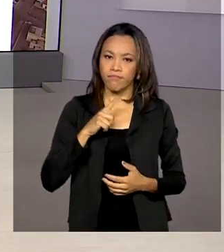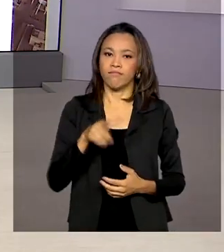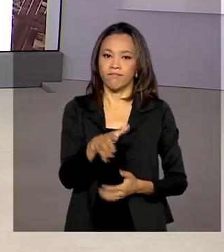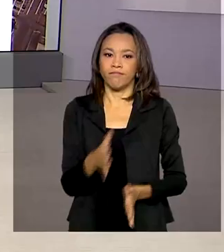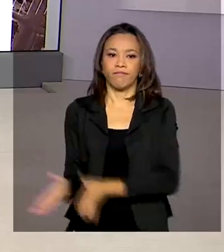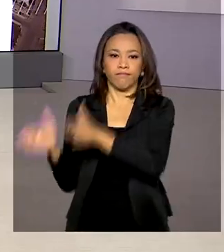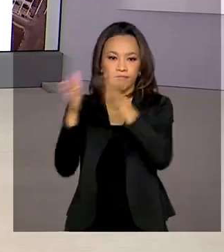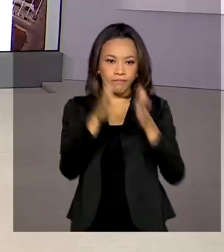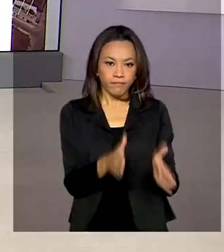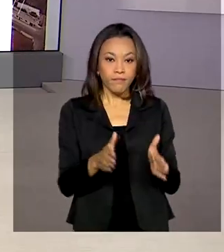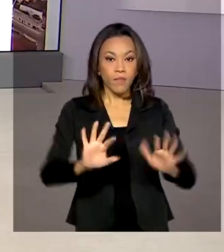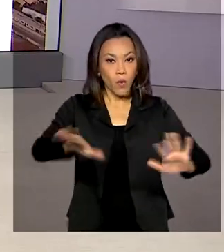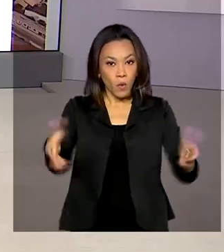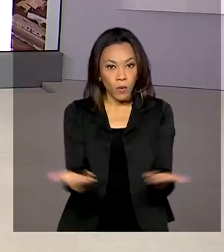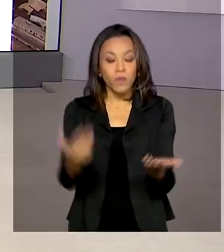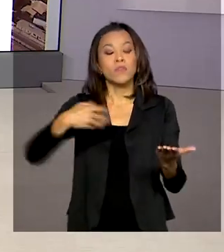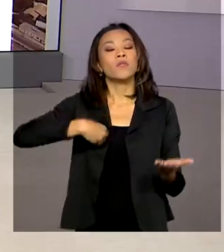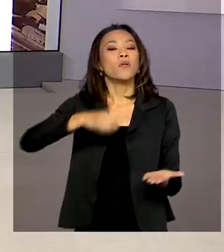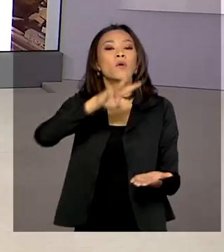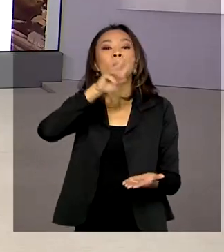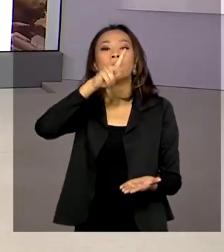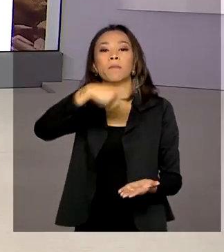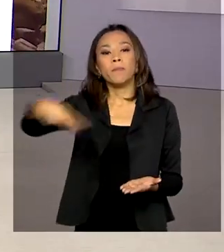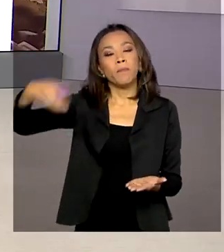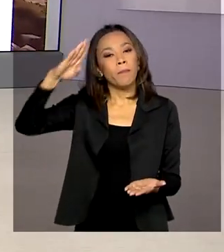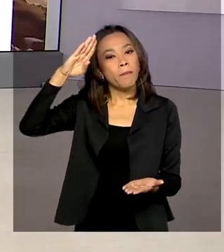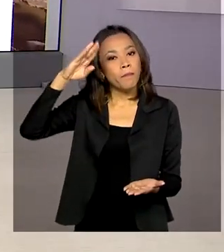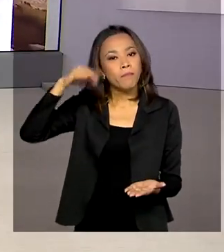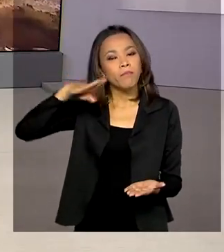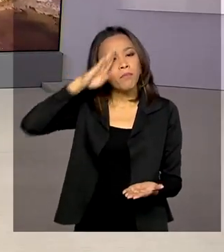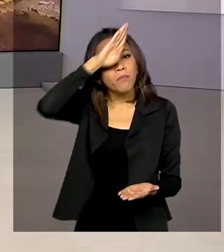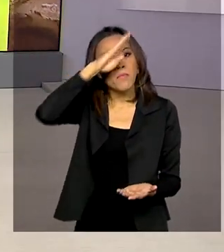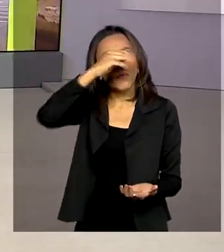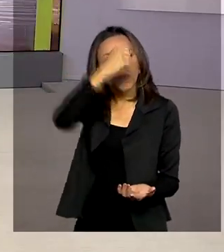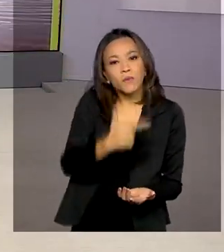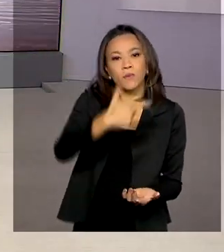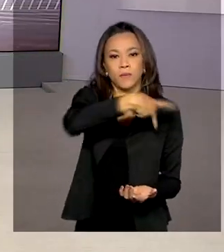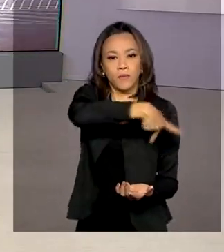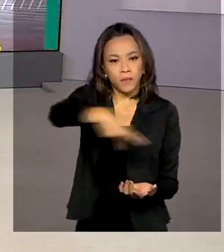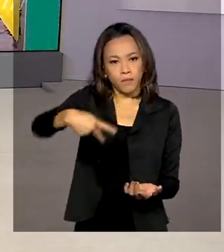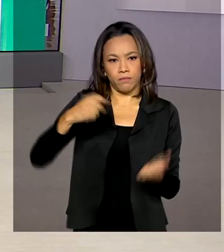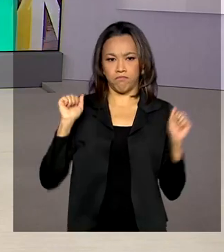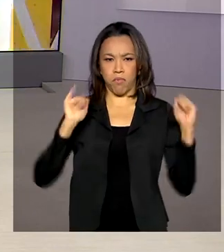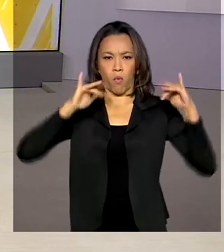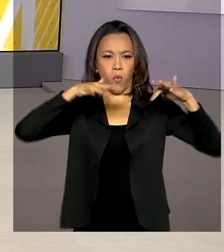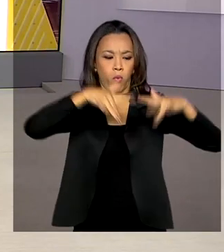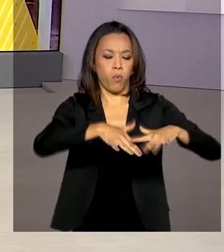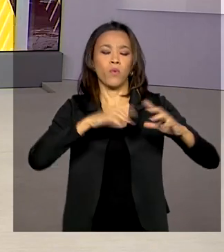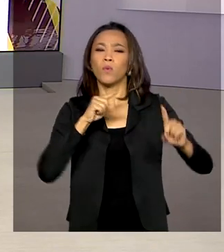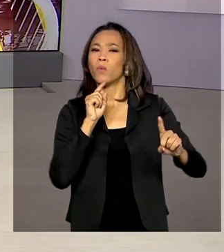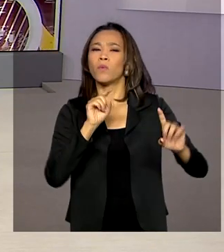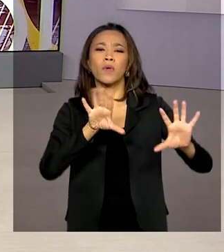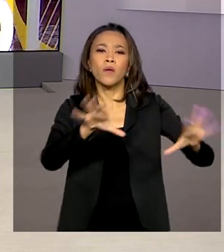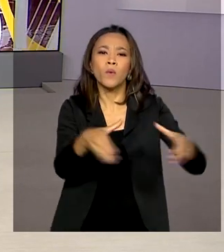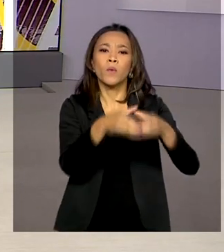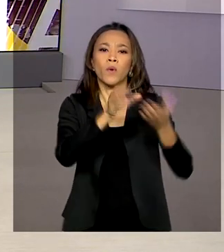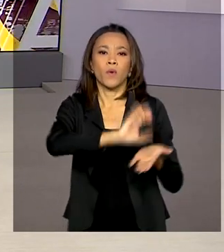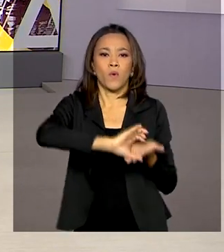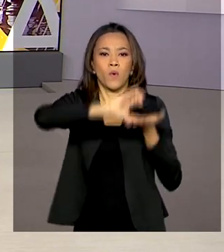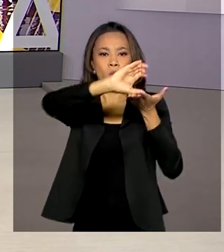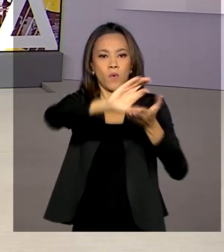Hoje, o presidente Bolsonaro, o vice-presidente e ministros se reúnem em mais um encontro do Conselho do Governo.